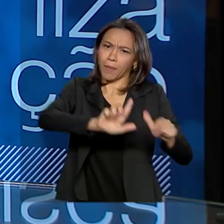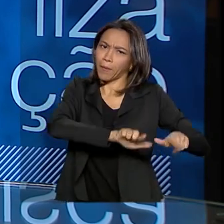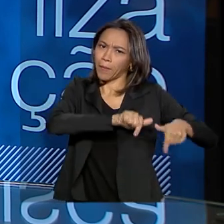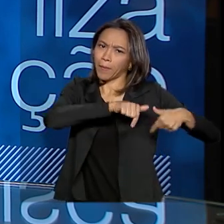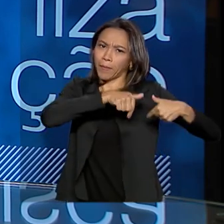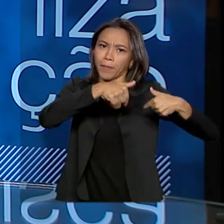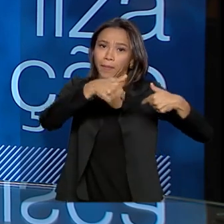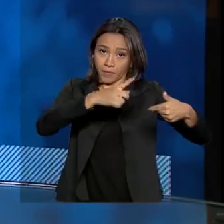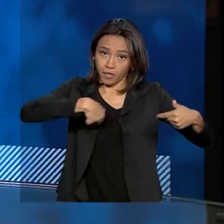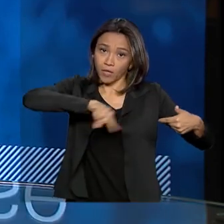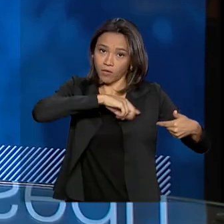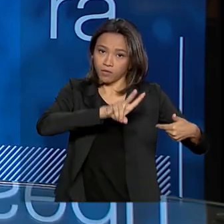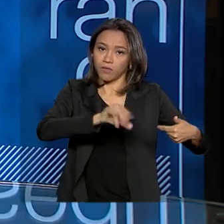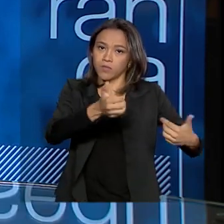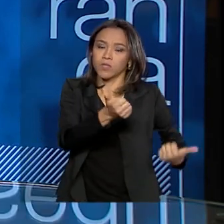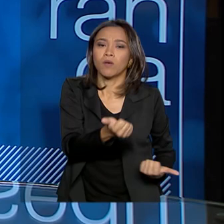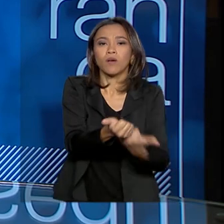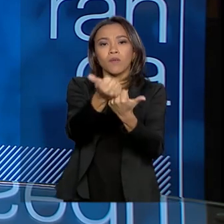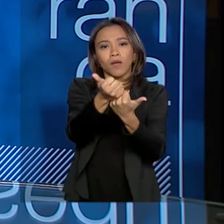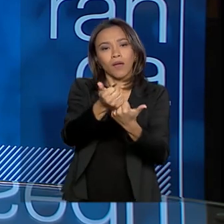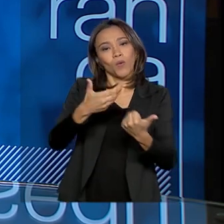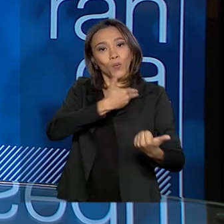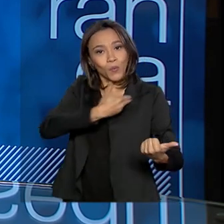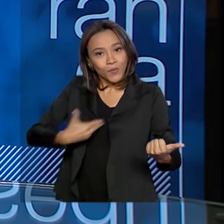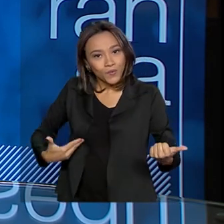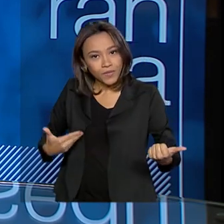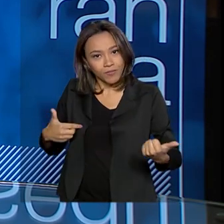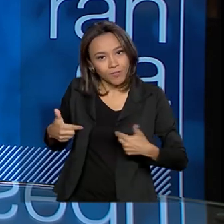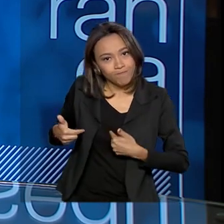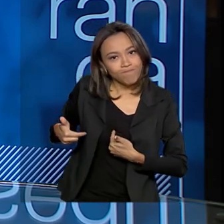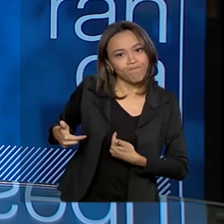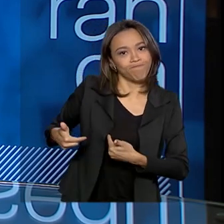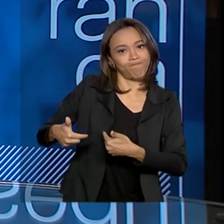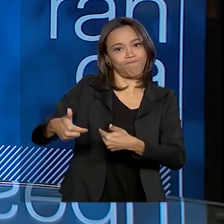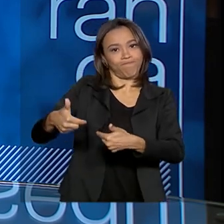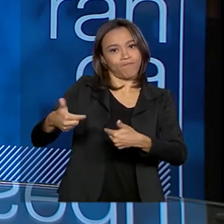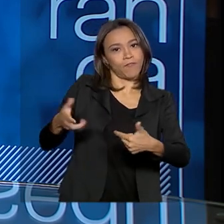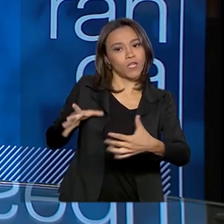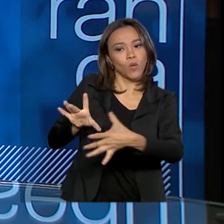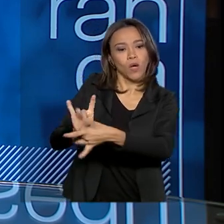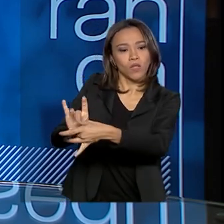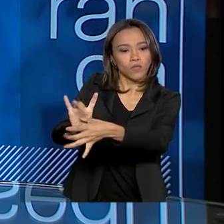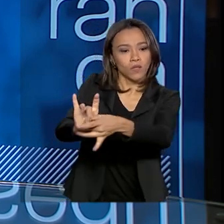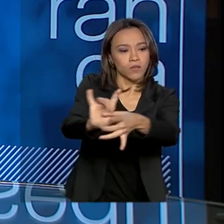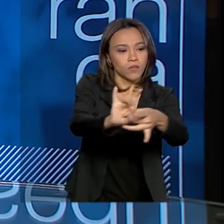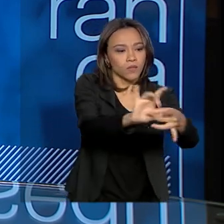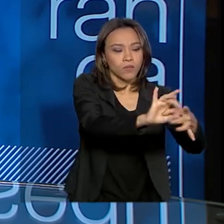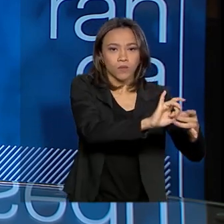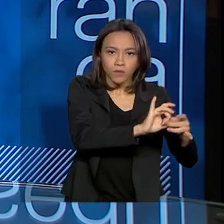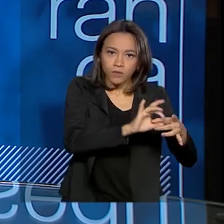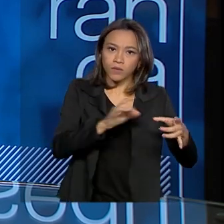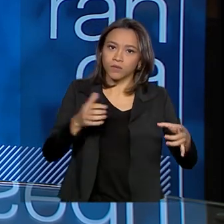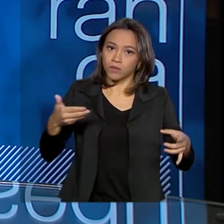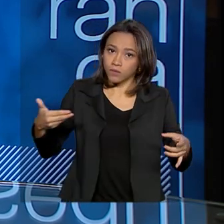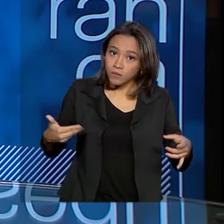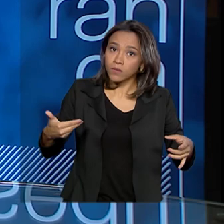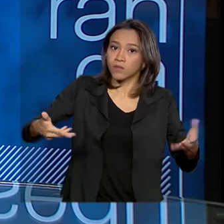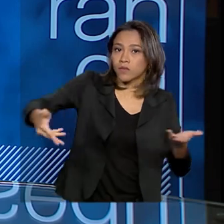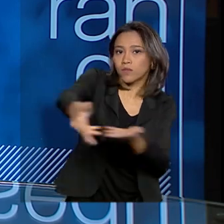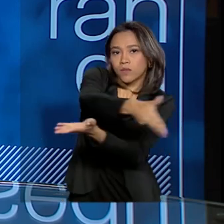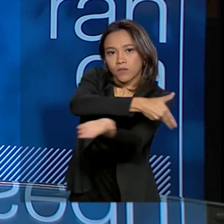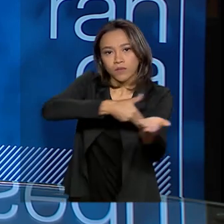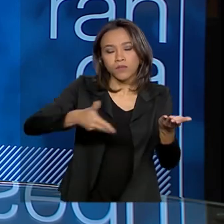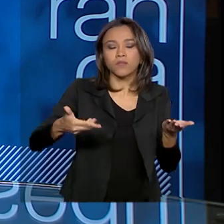estamos contribuindo num governo que vem atuando em rede, que vem atuando integrado.